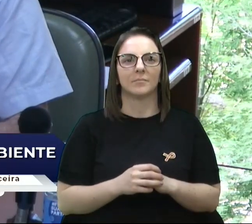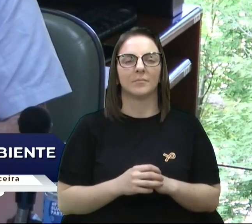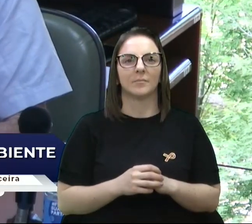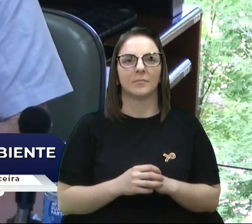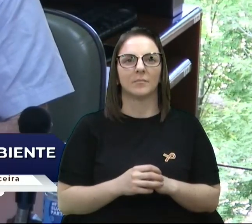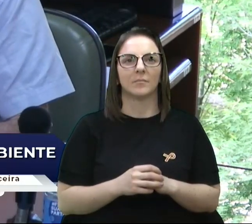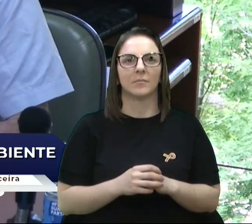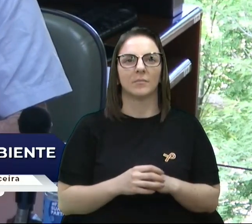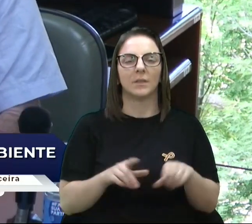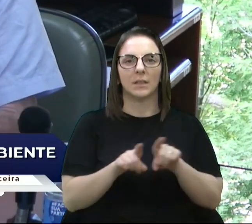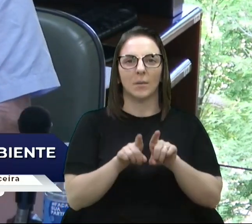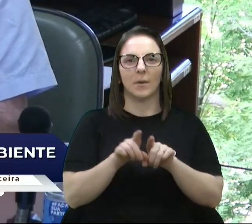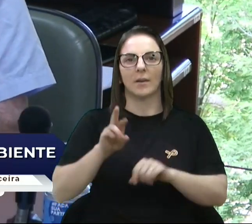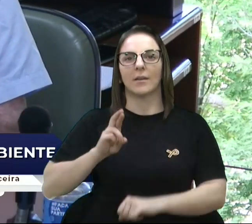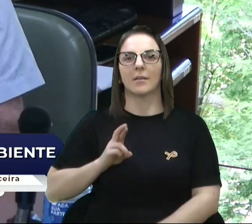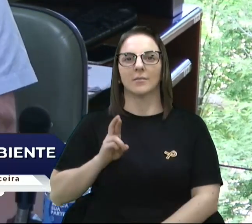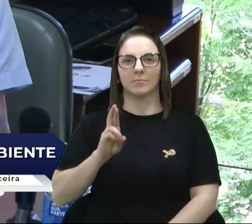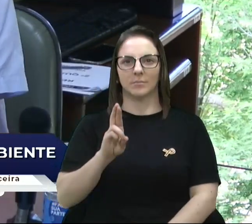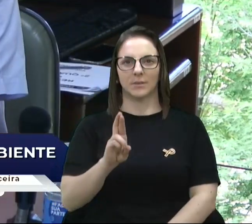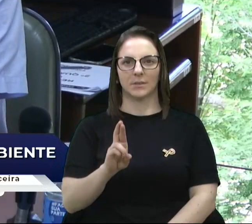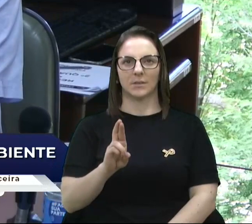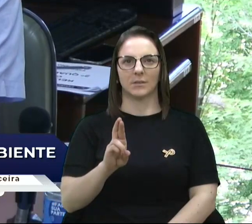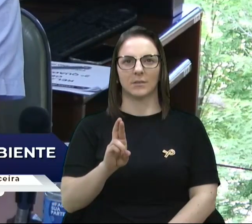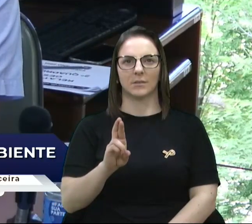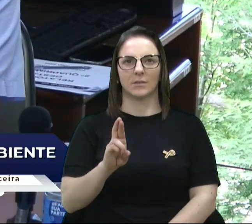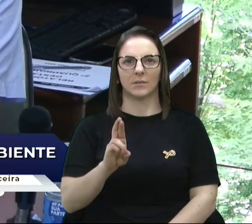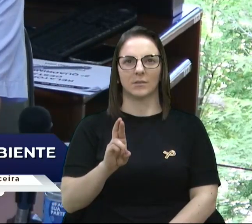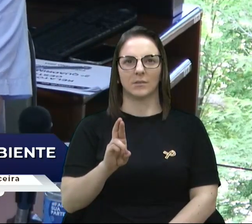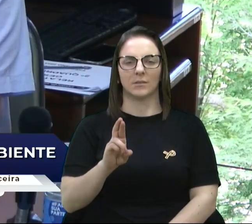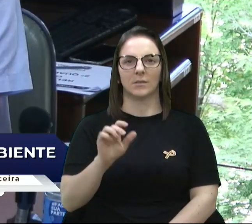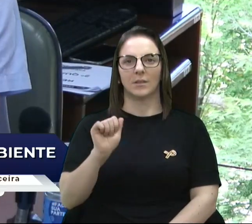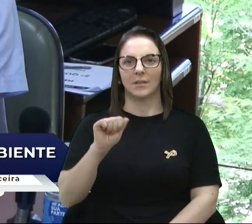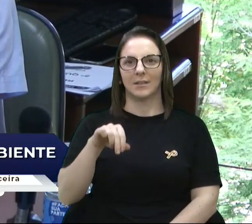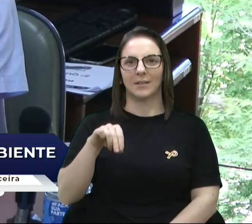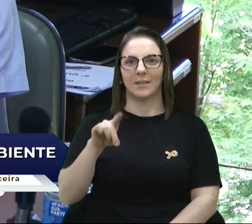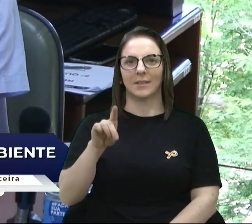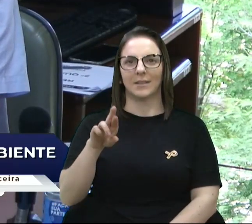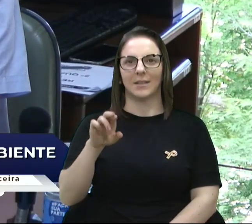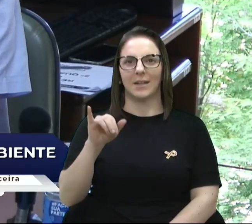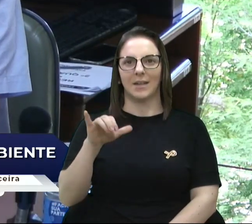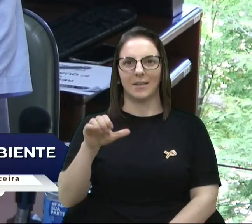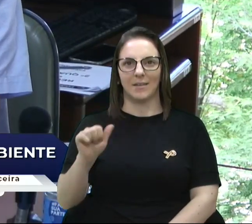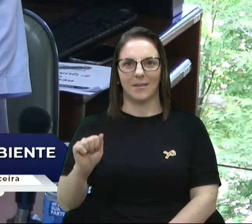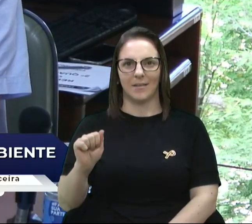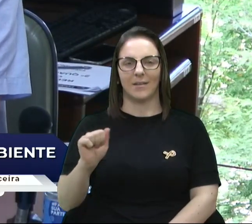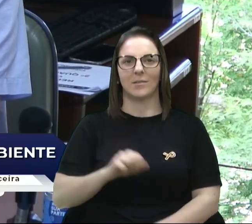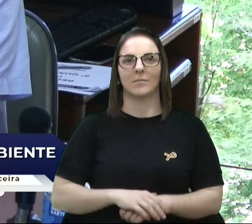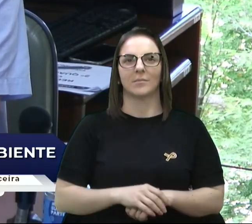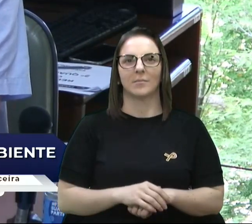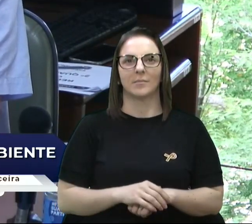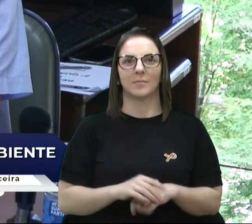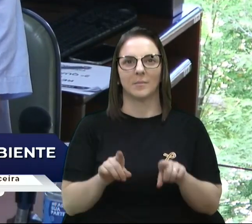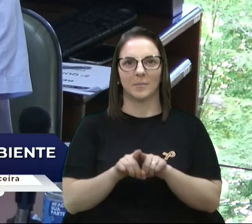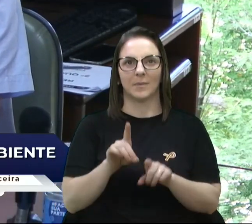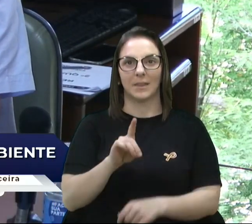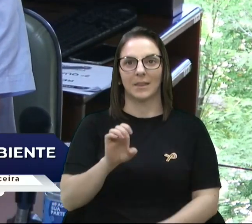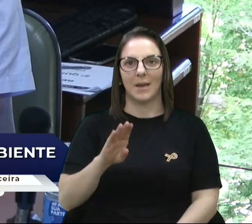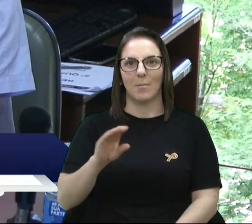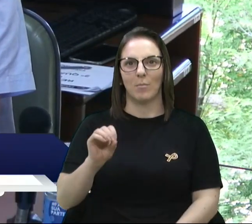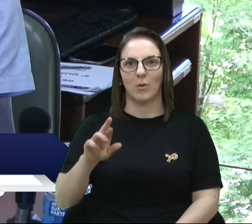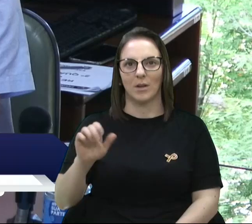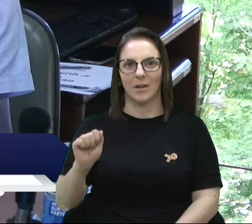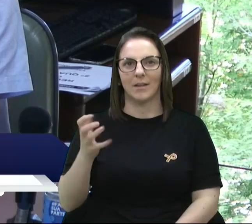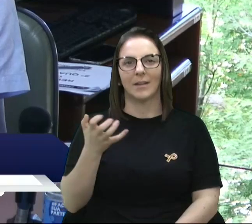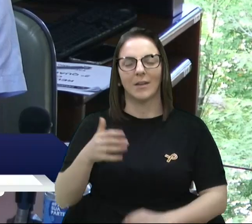Em nome da Andréia e da Bébora, eu quero